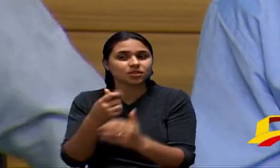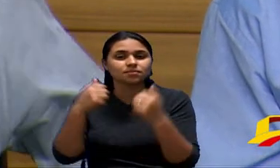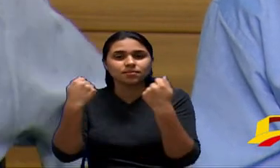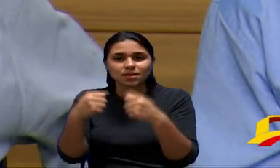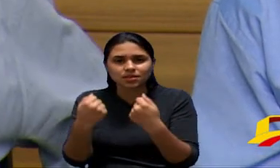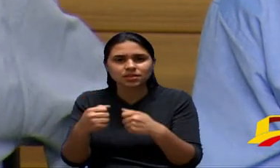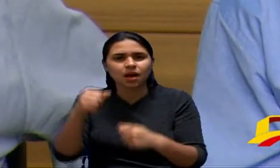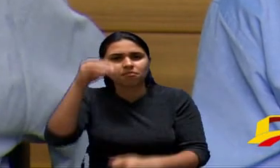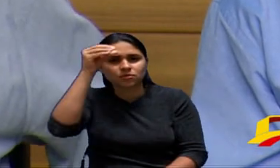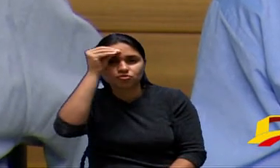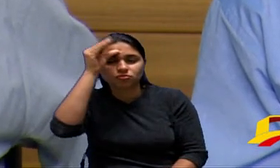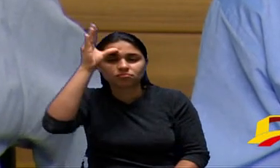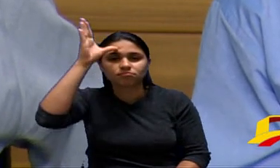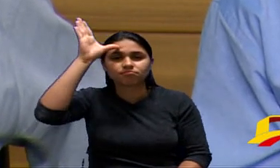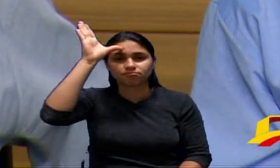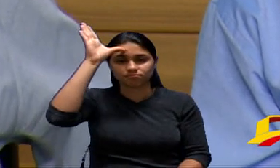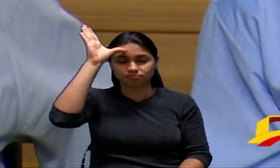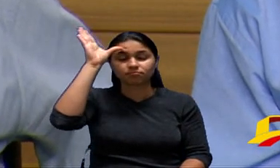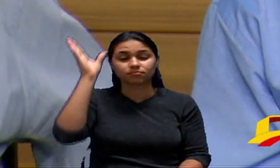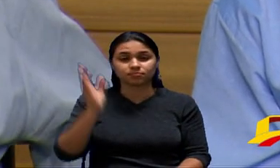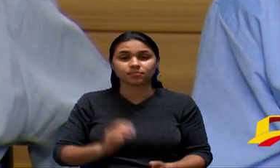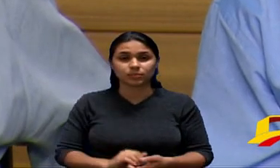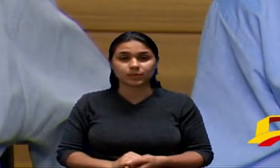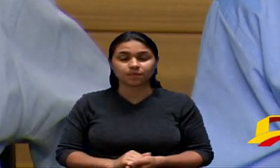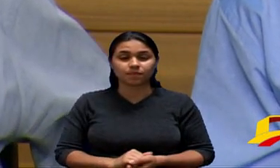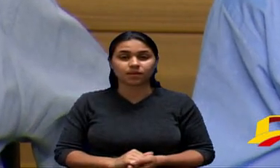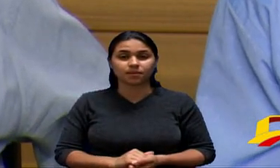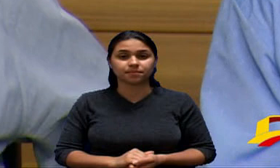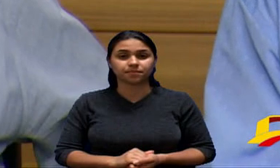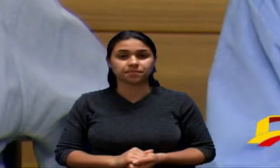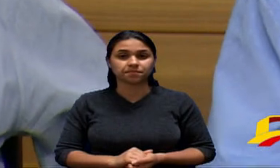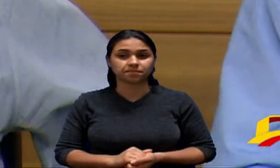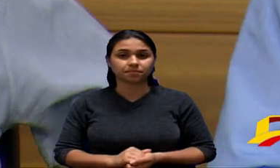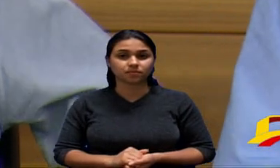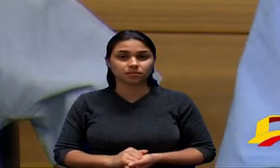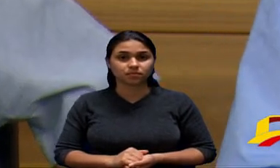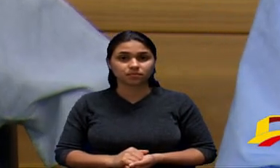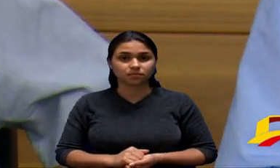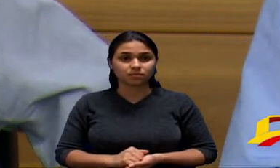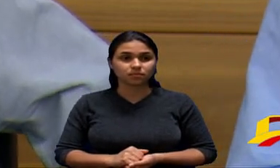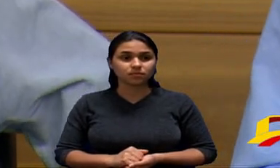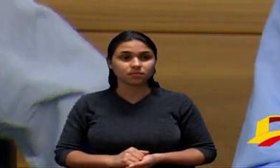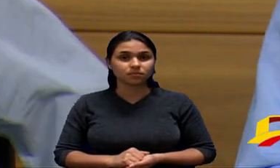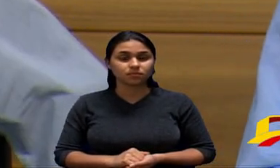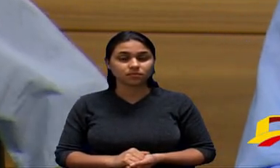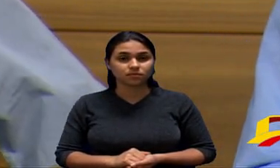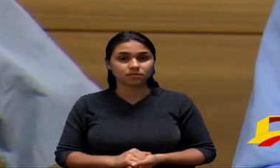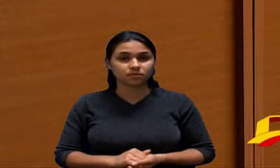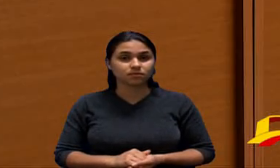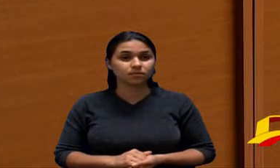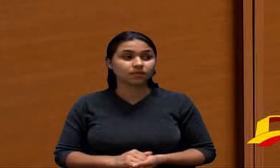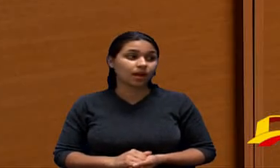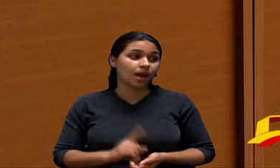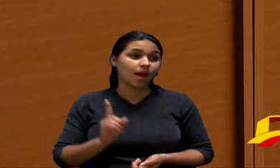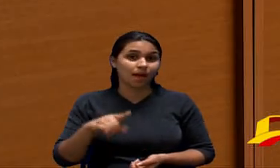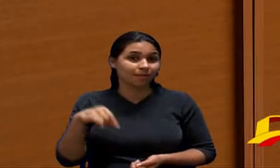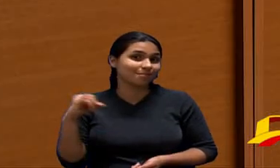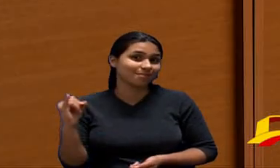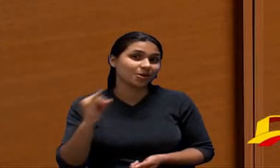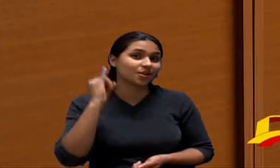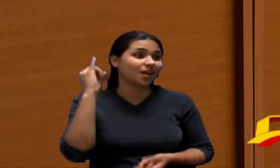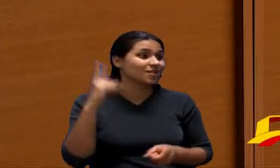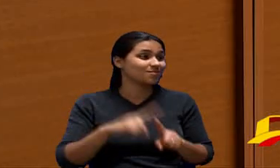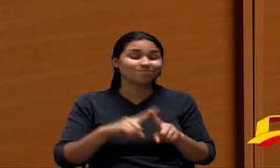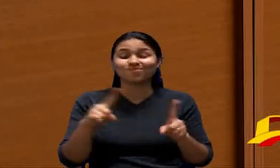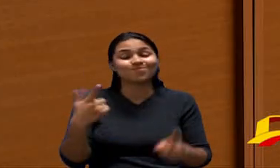aqui à tona e ver como que nós podemos deliberar esse projeto é importante agora tem um pequeno problema não existe no